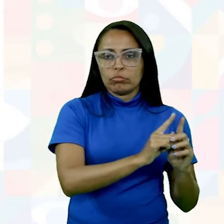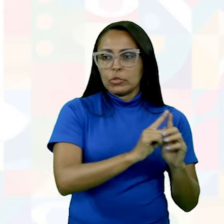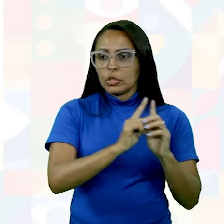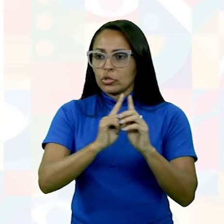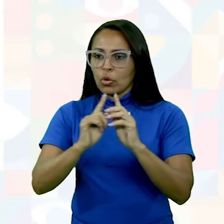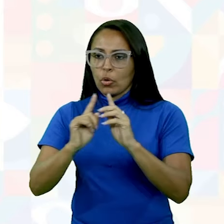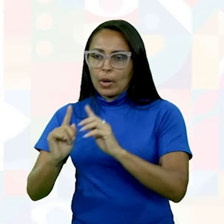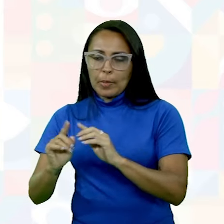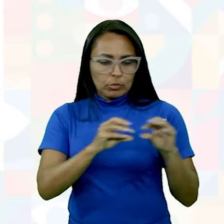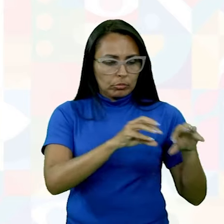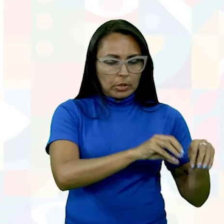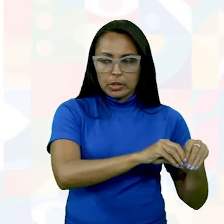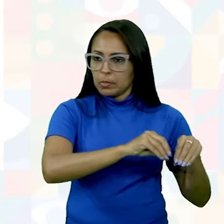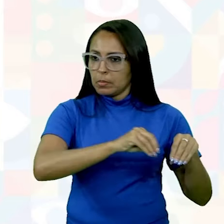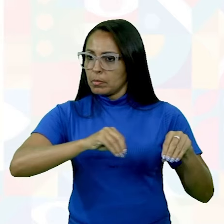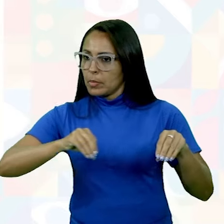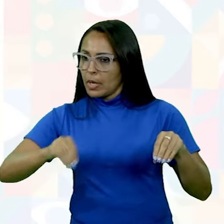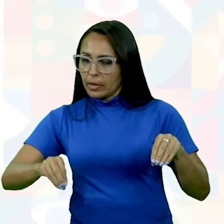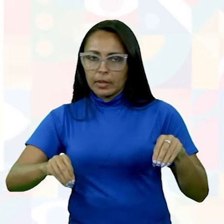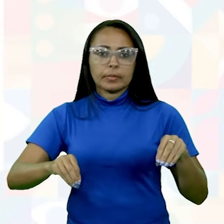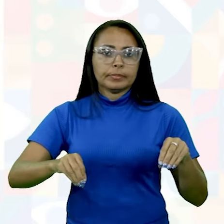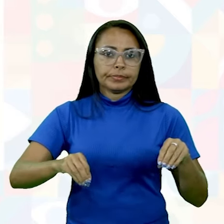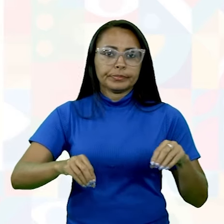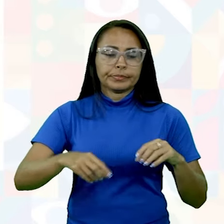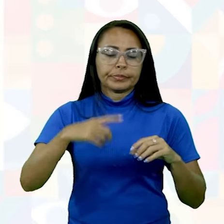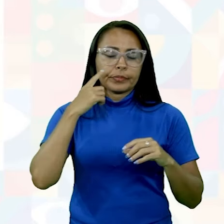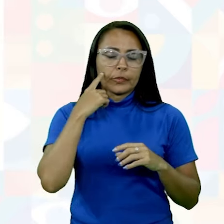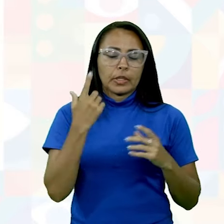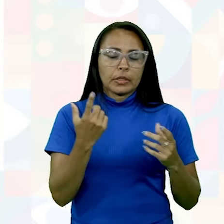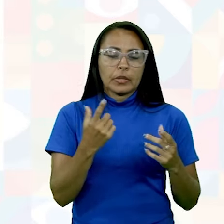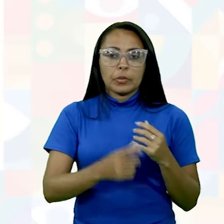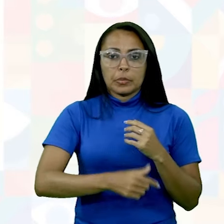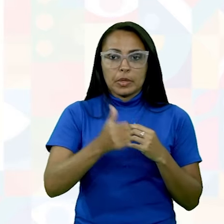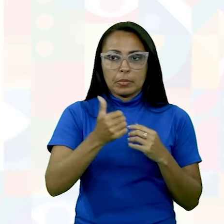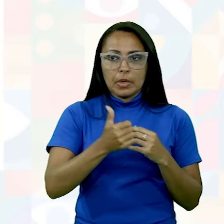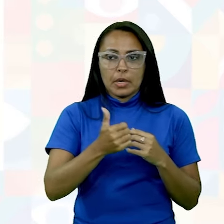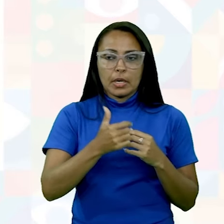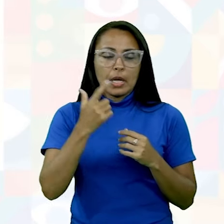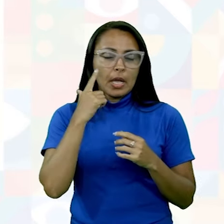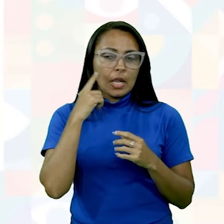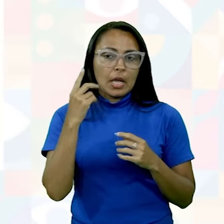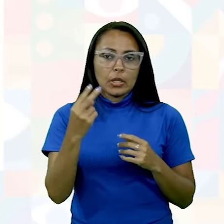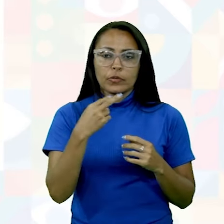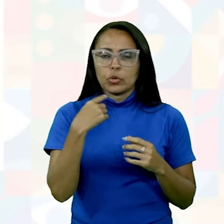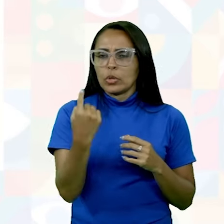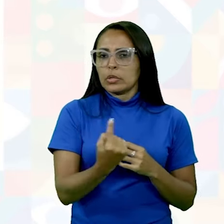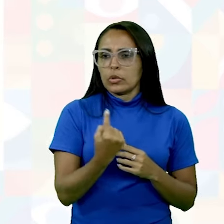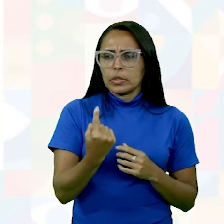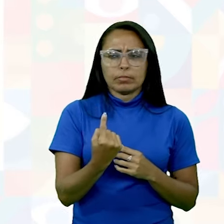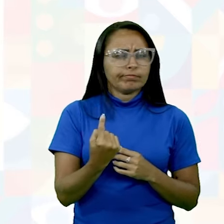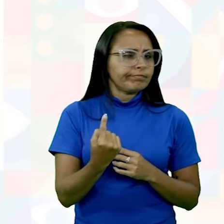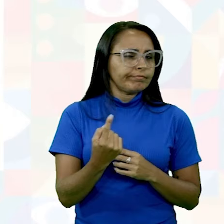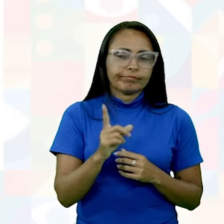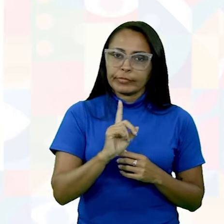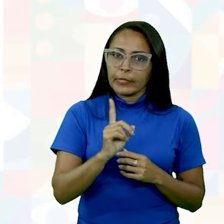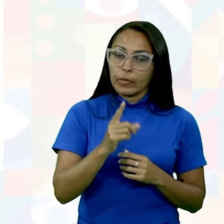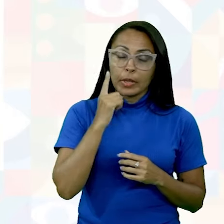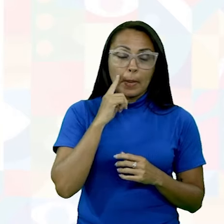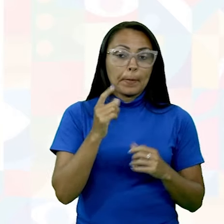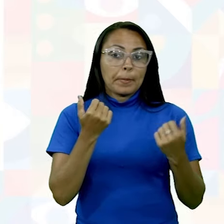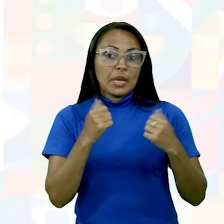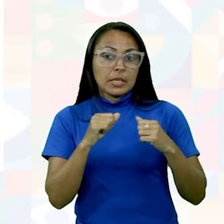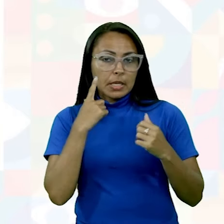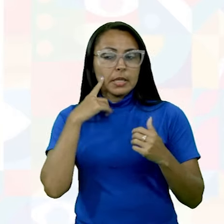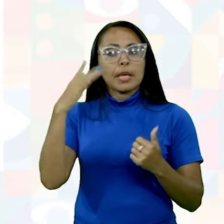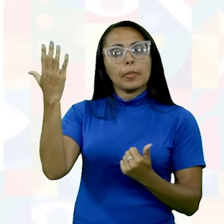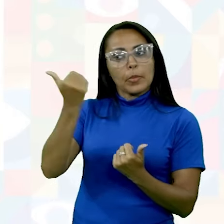para um destino. Mas percebam que as atividades primárias, elas não funcionam sozinhas. Elas precisam das atividades de